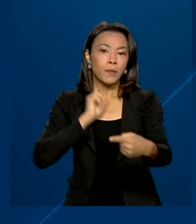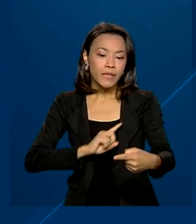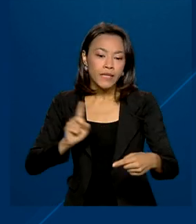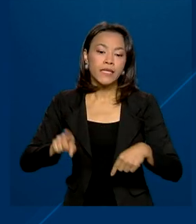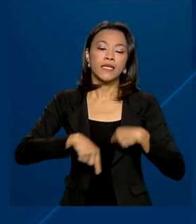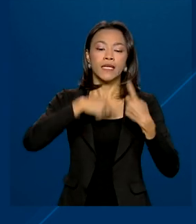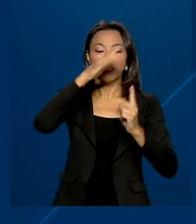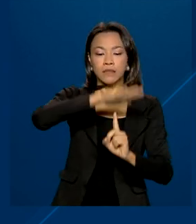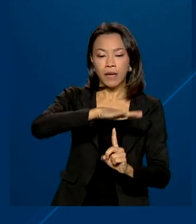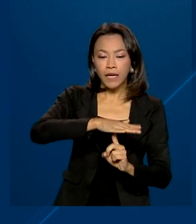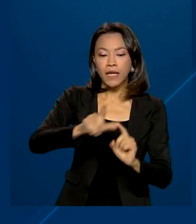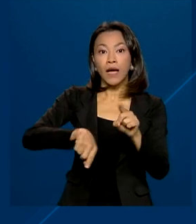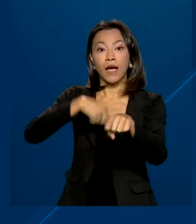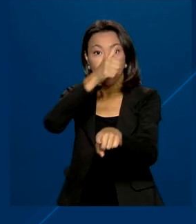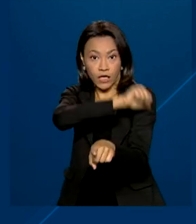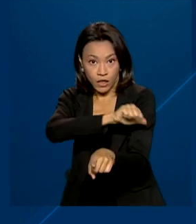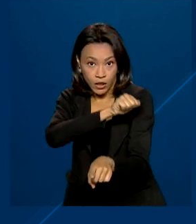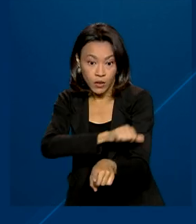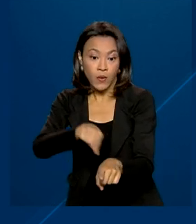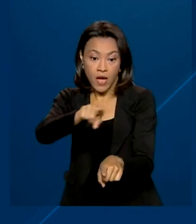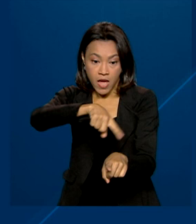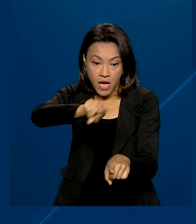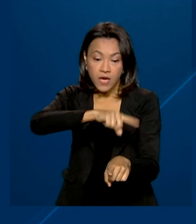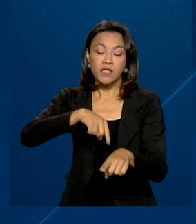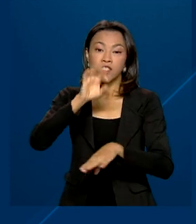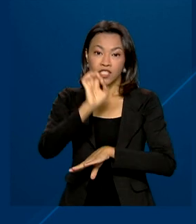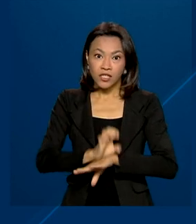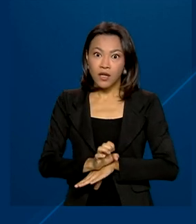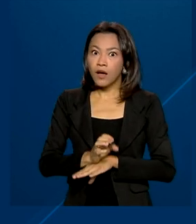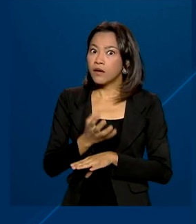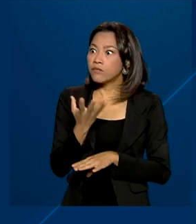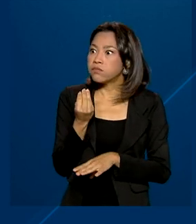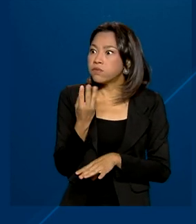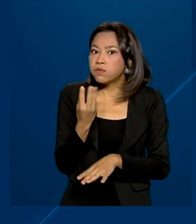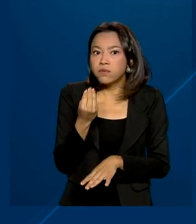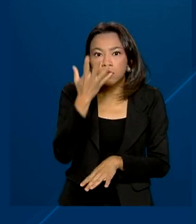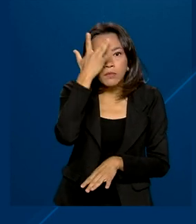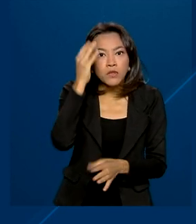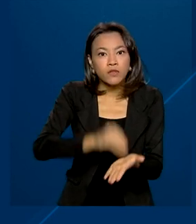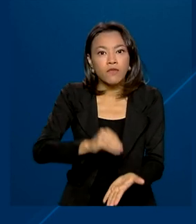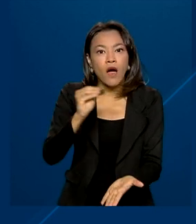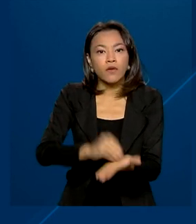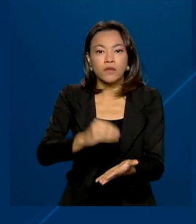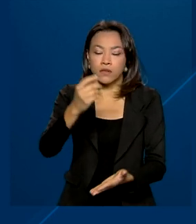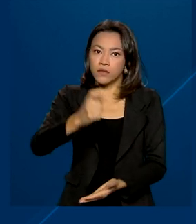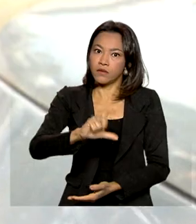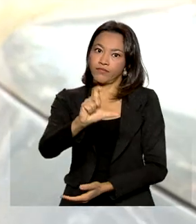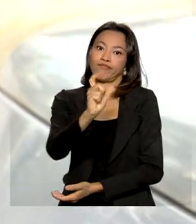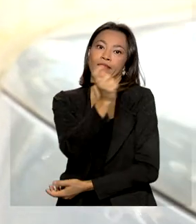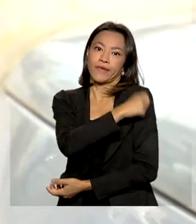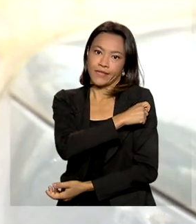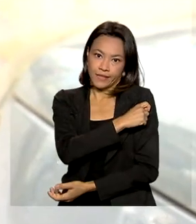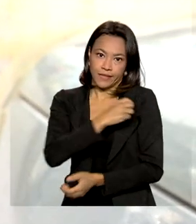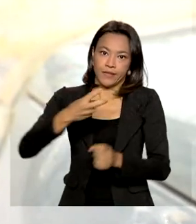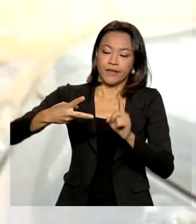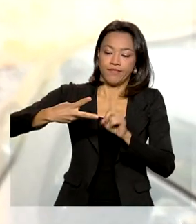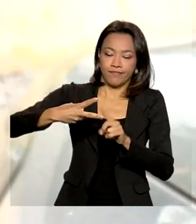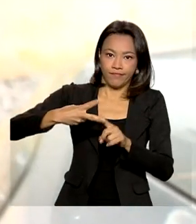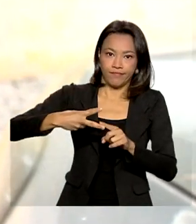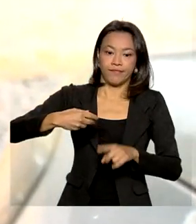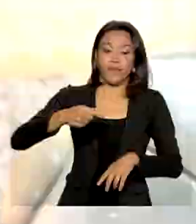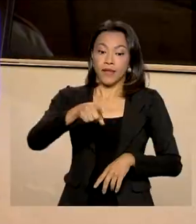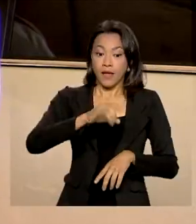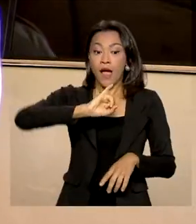Paraná e Rio de Janeiro são os estados com o maior número de brasileiros em falta com a vacina. À exceção da